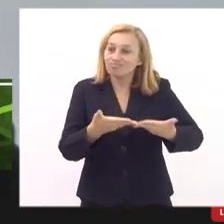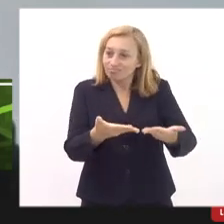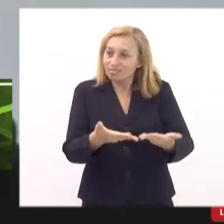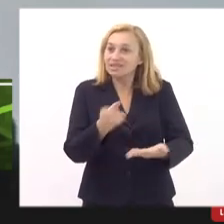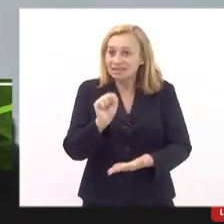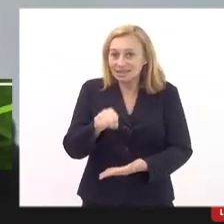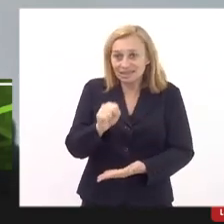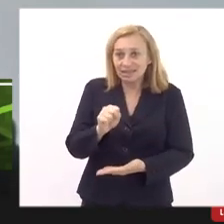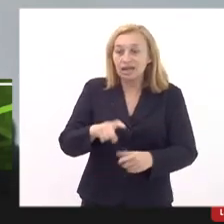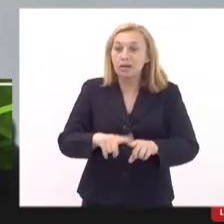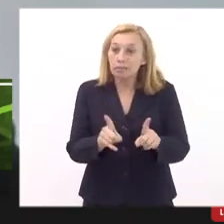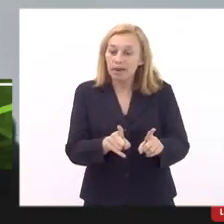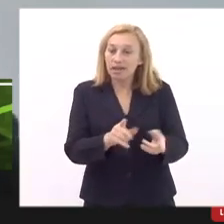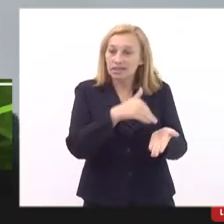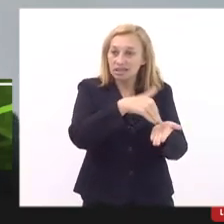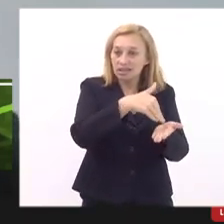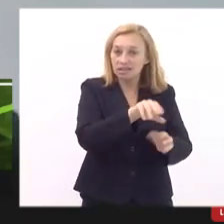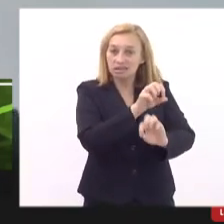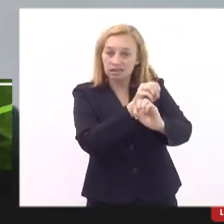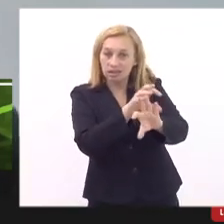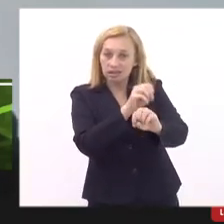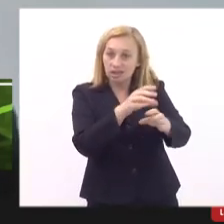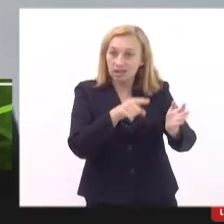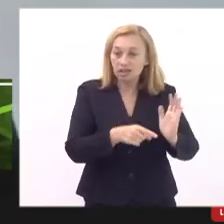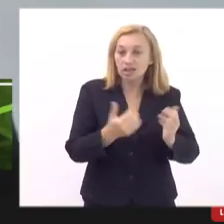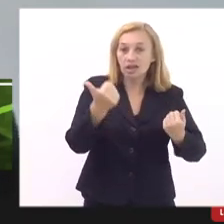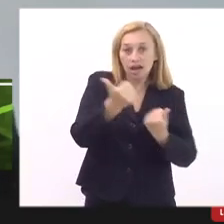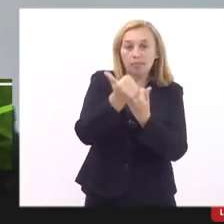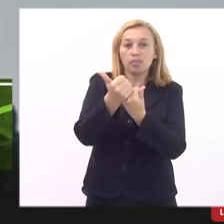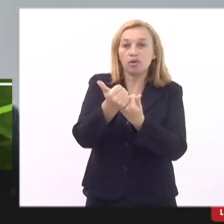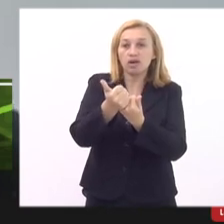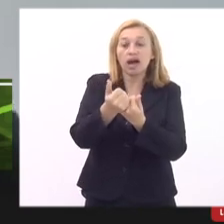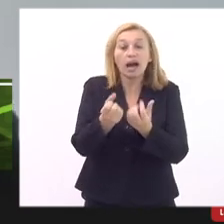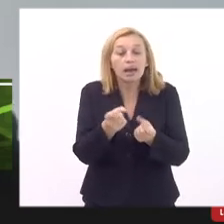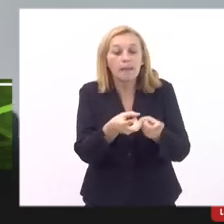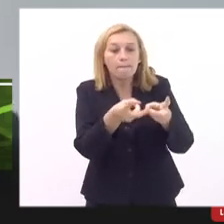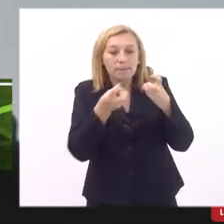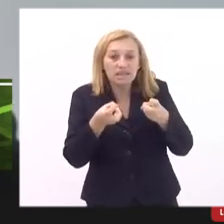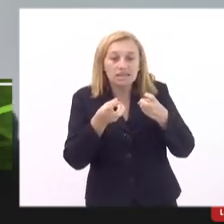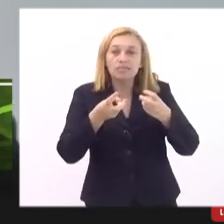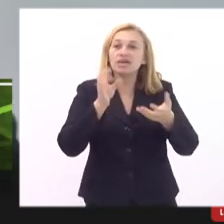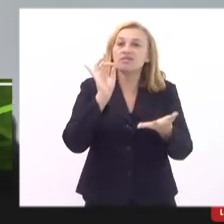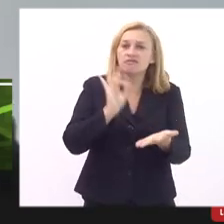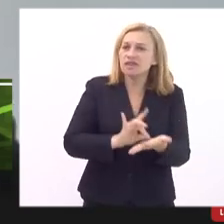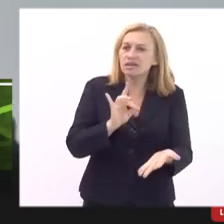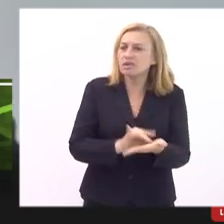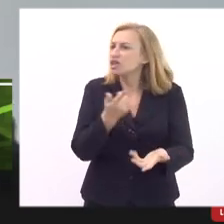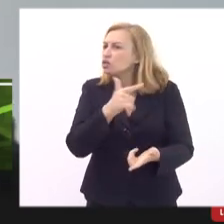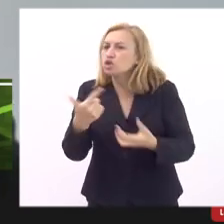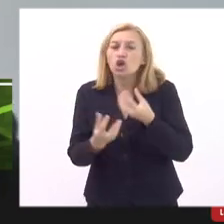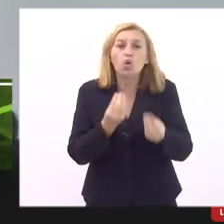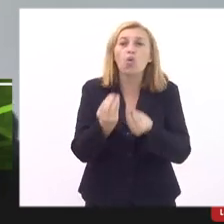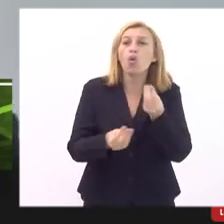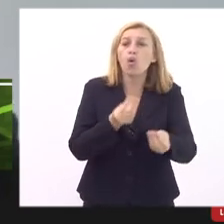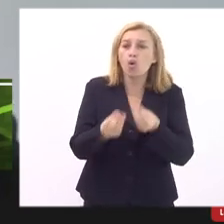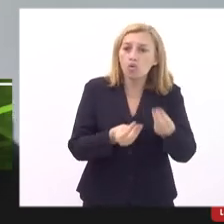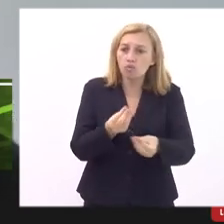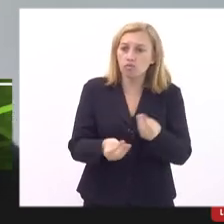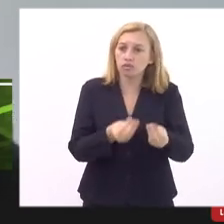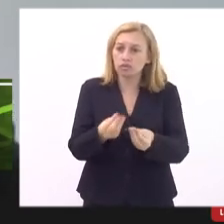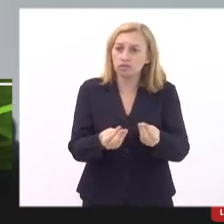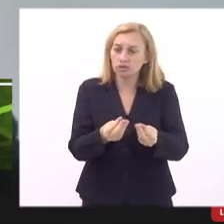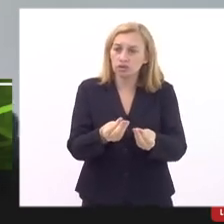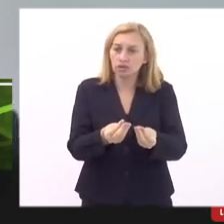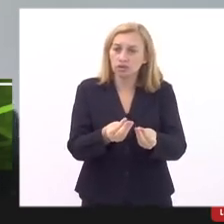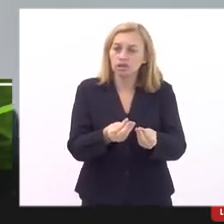obrigação, mas a Seduc tem que nos amparar e tem que perceber que a gente realmente não tem condições e dá esse